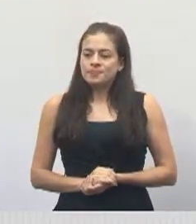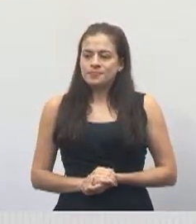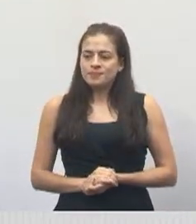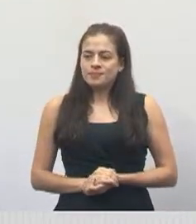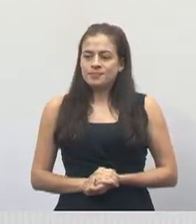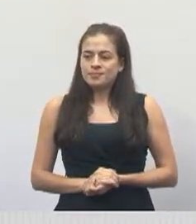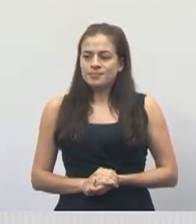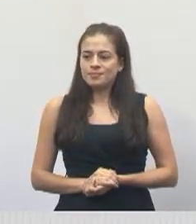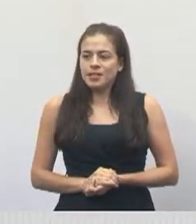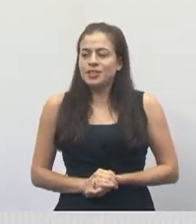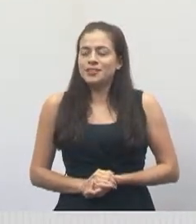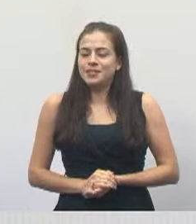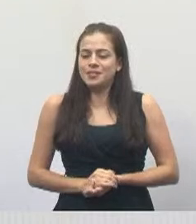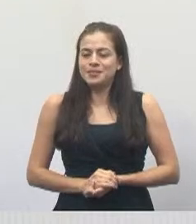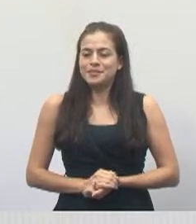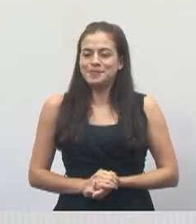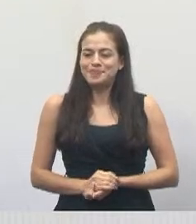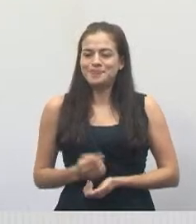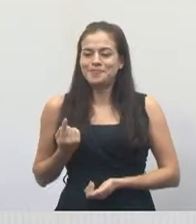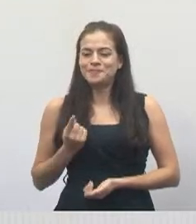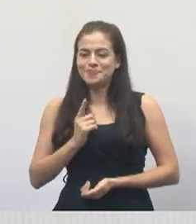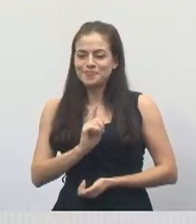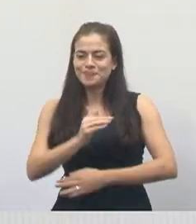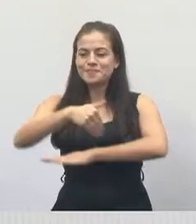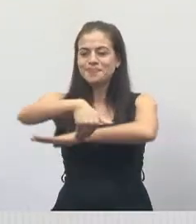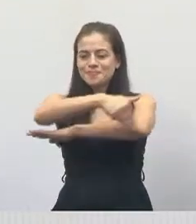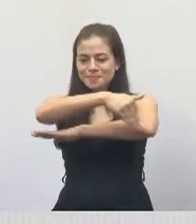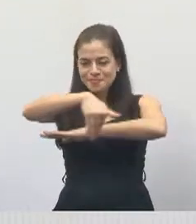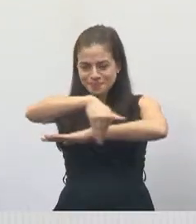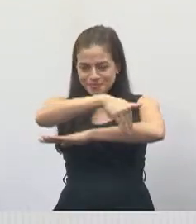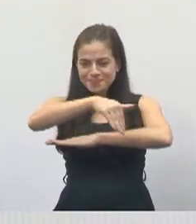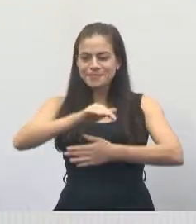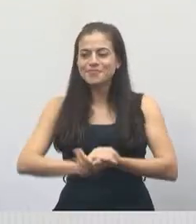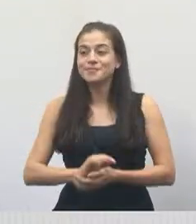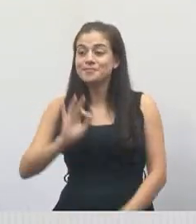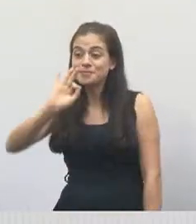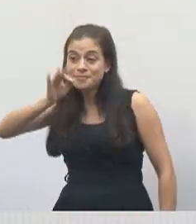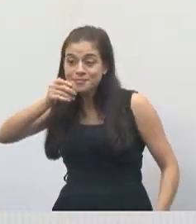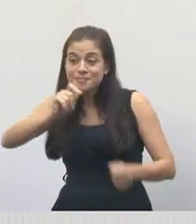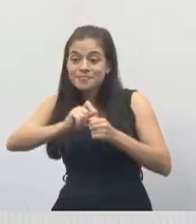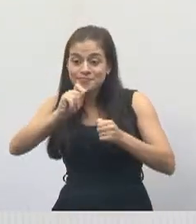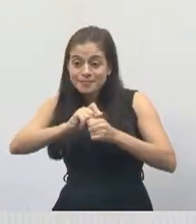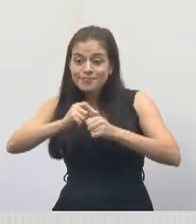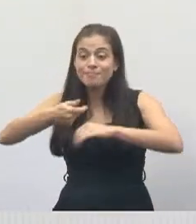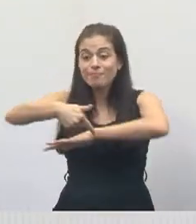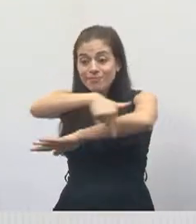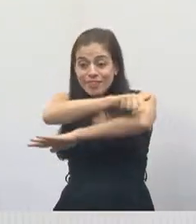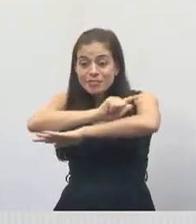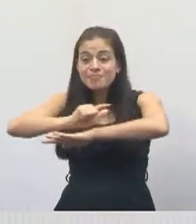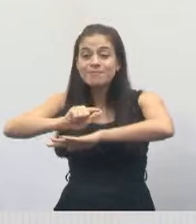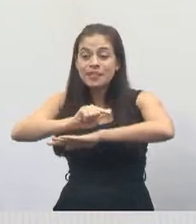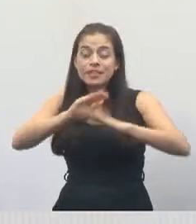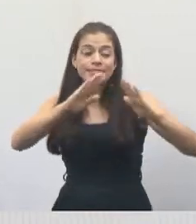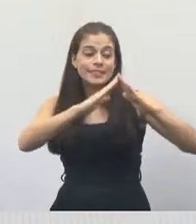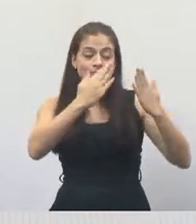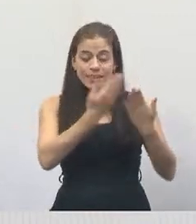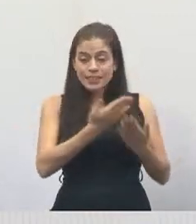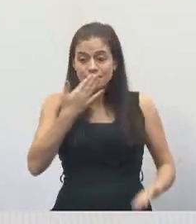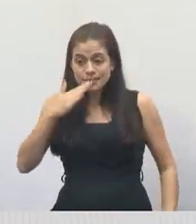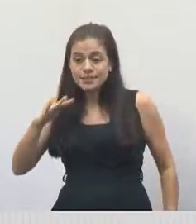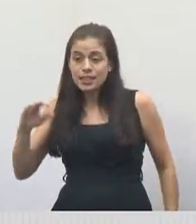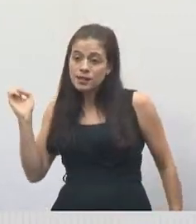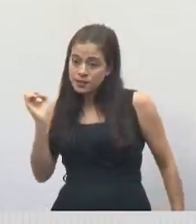Estou aqui nesta avenida aqui. Aqui já foi feito o asfalto da creche nova. Só que nesse pedaço aqui,